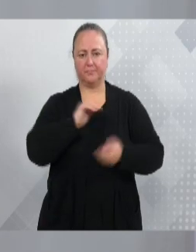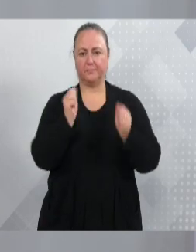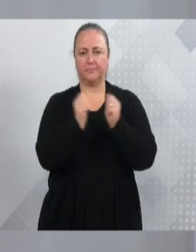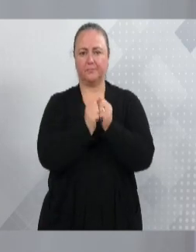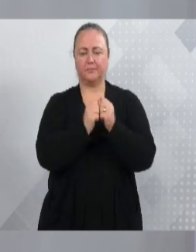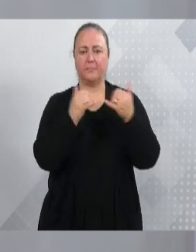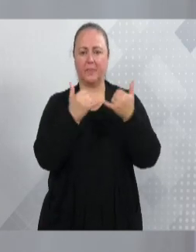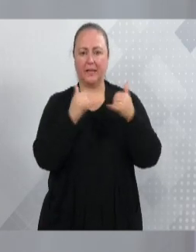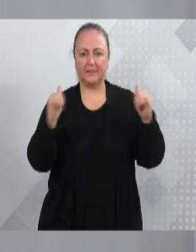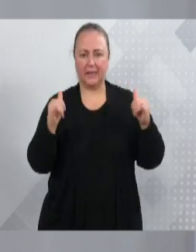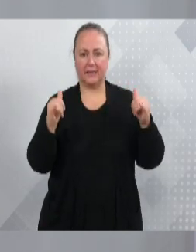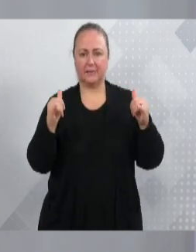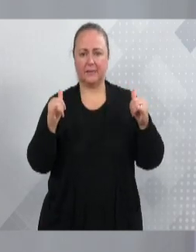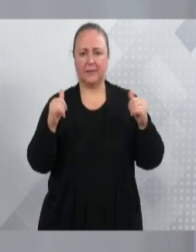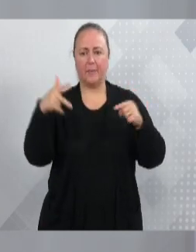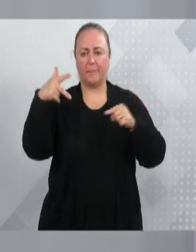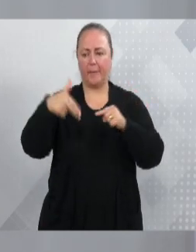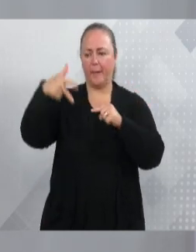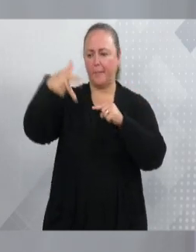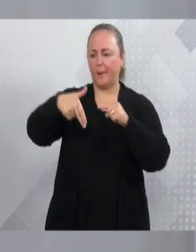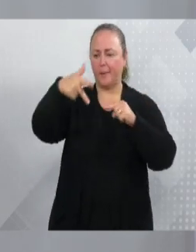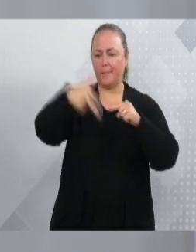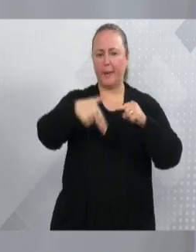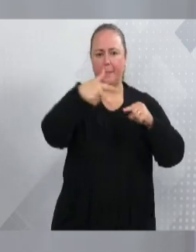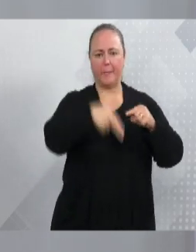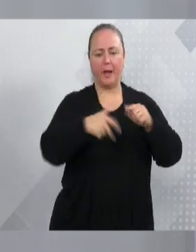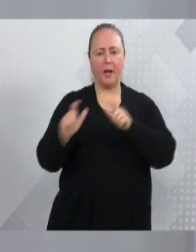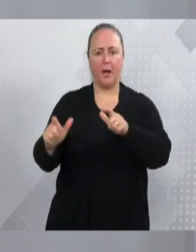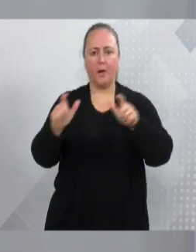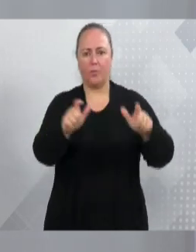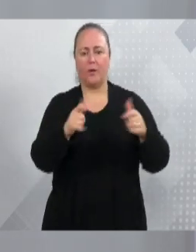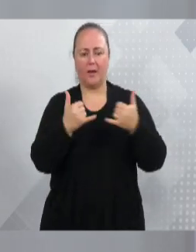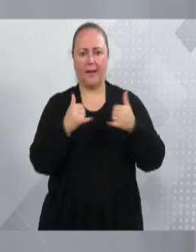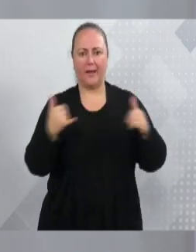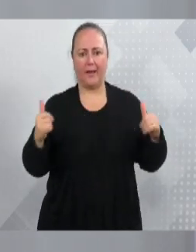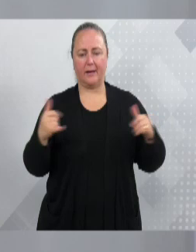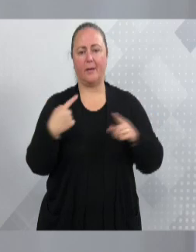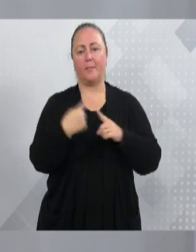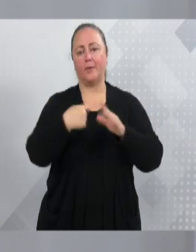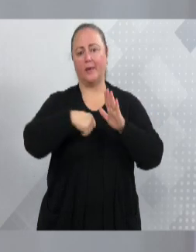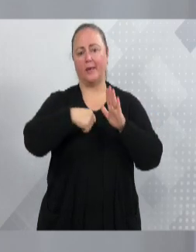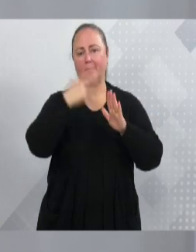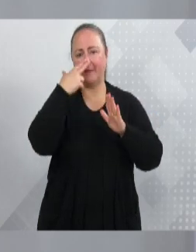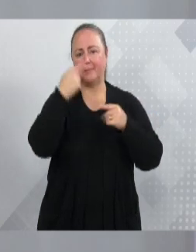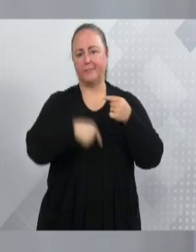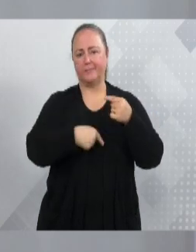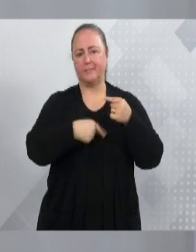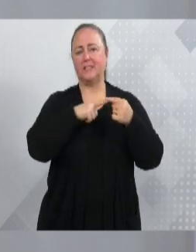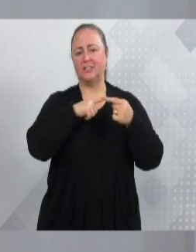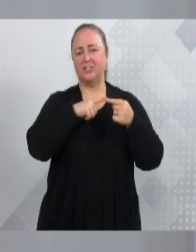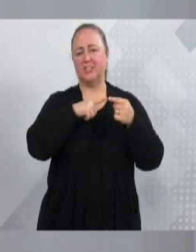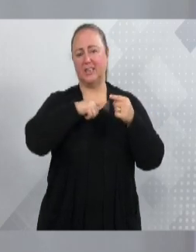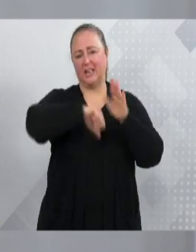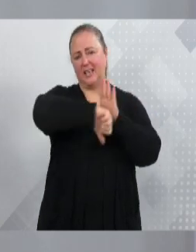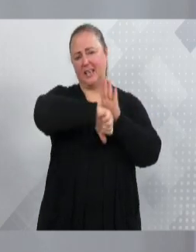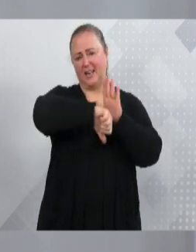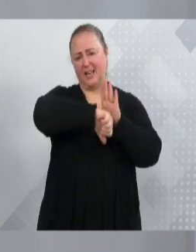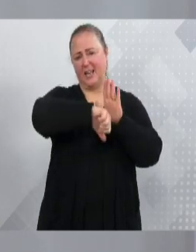diversos desligamentos de pontos de energias irregulares. O famoso Gato.